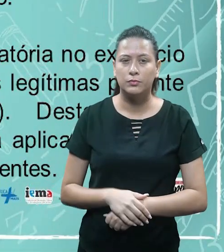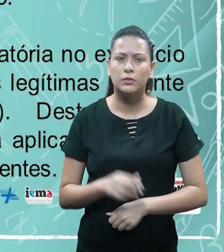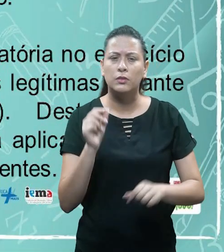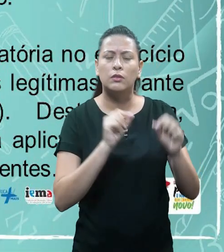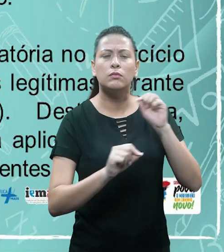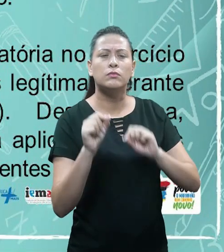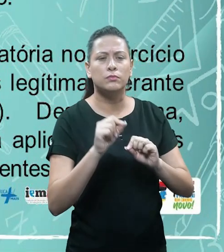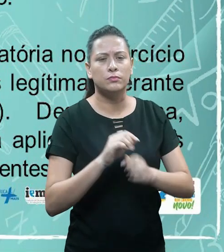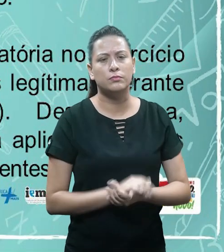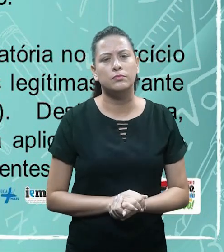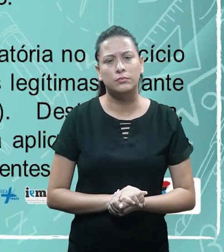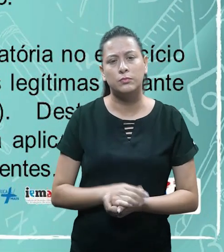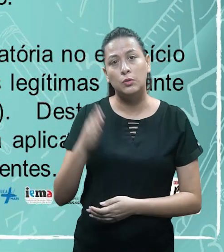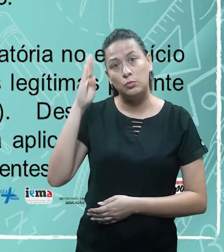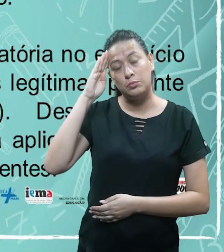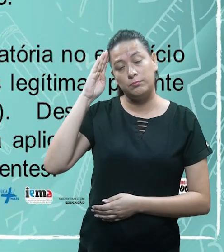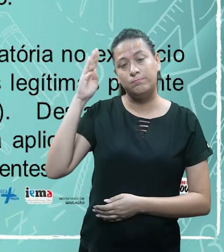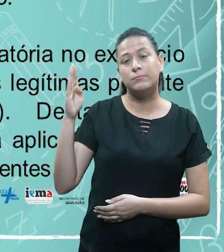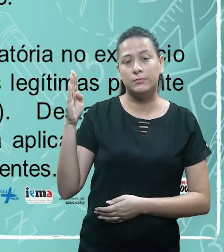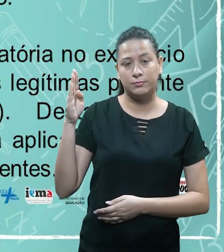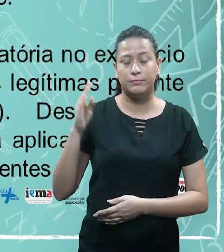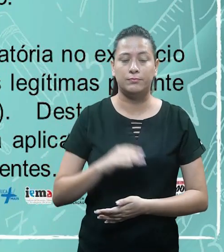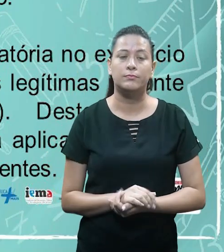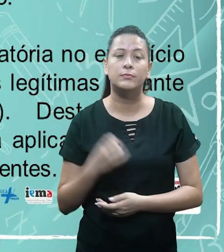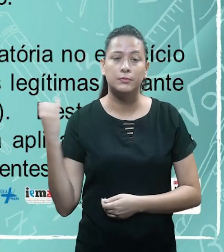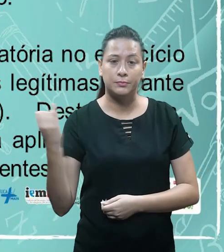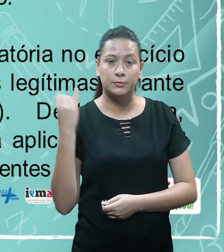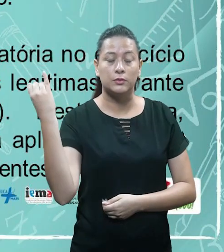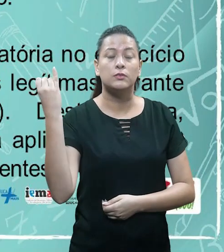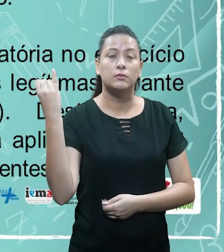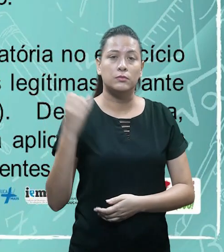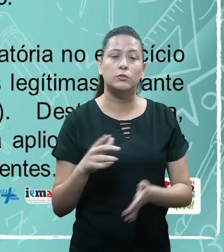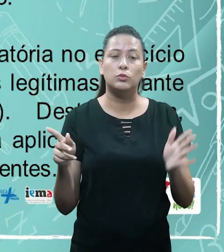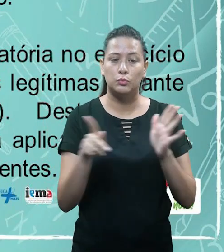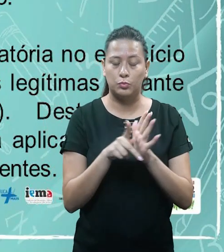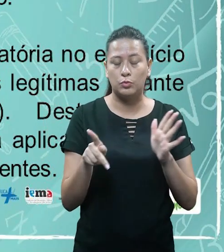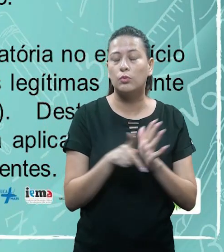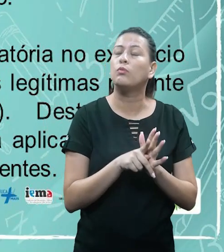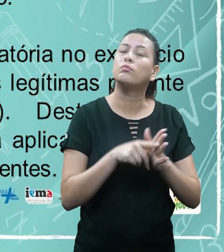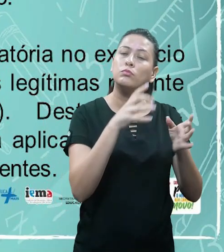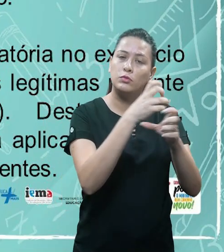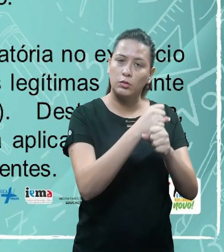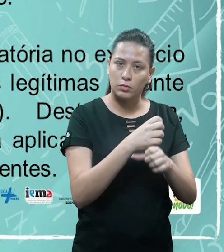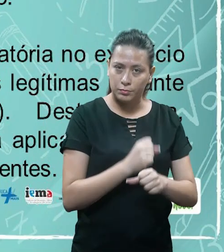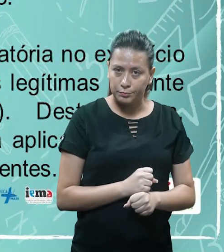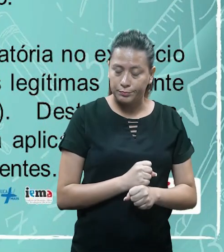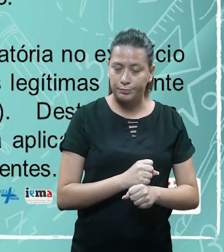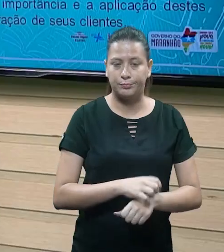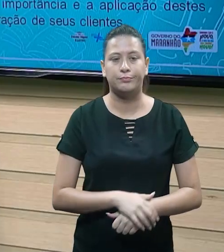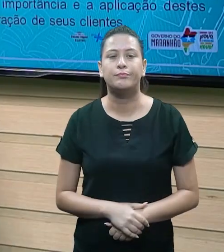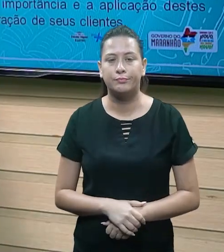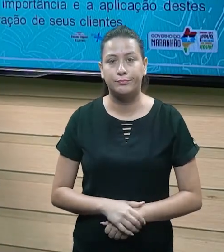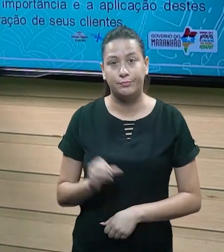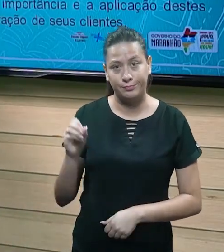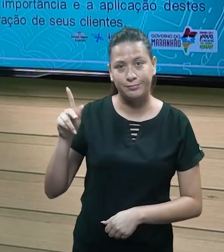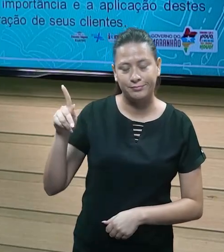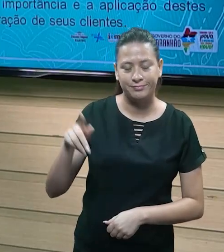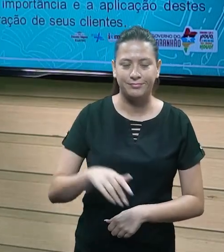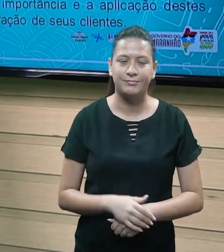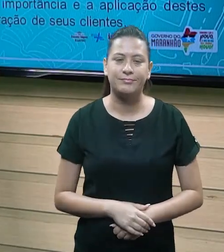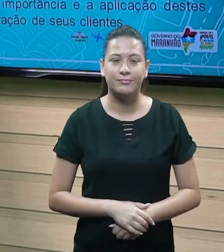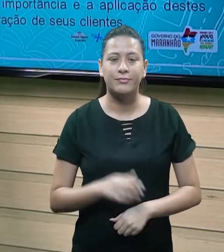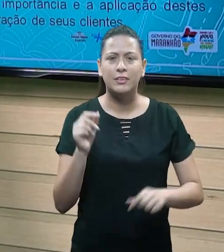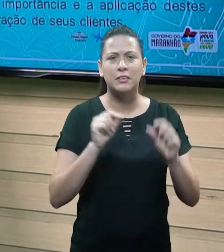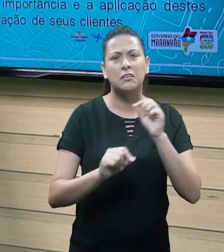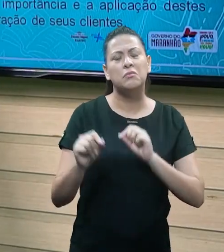certinho? Hoje nós vamos trabalhar os princípios, ou seja, os princípios fundamentais da contabilidade, certinho? Ou seja, o que rege a